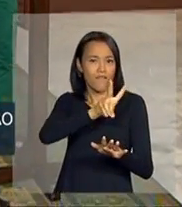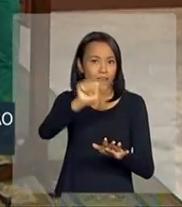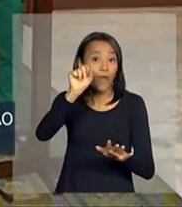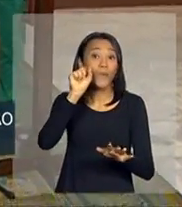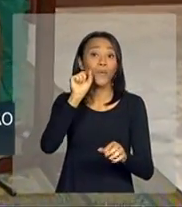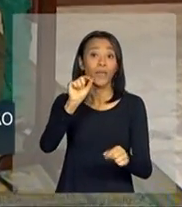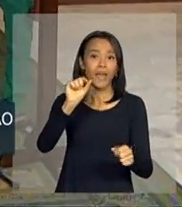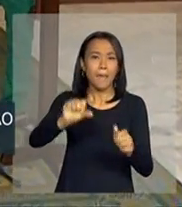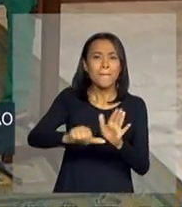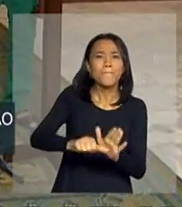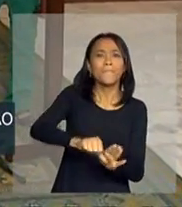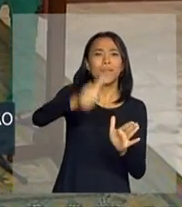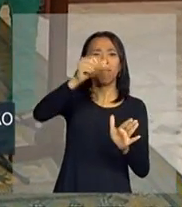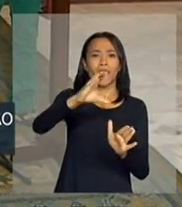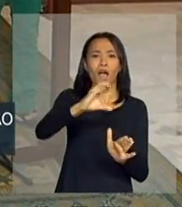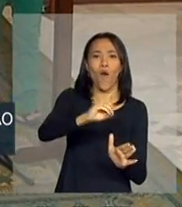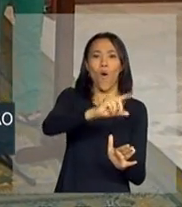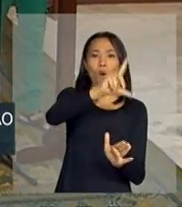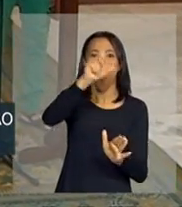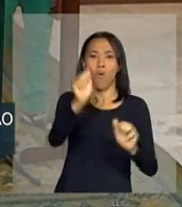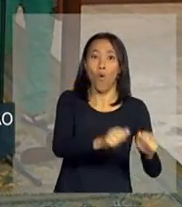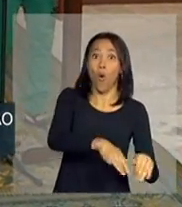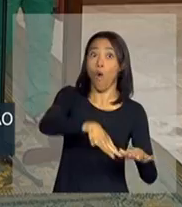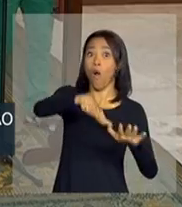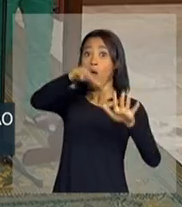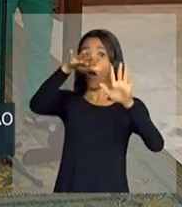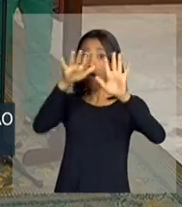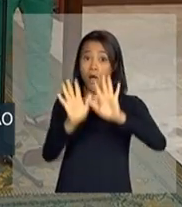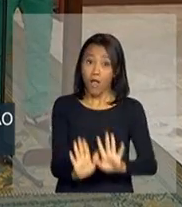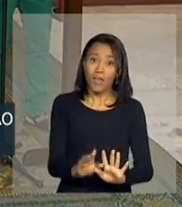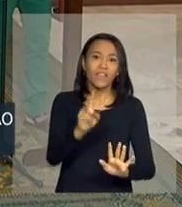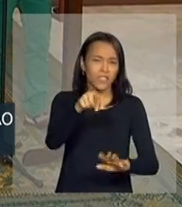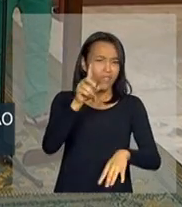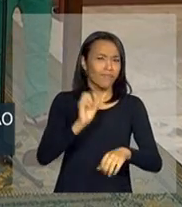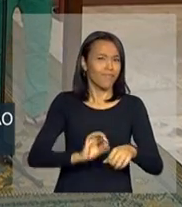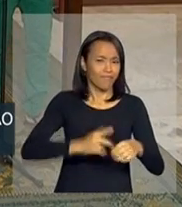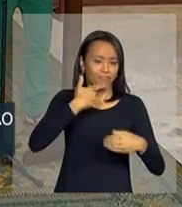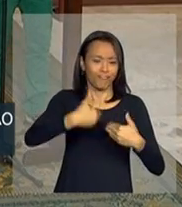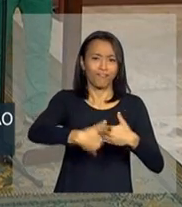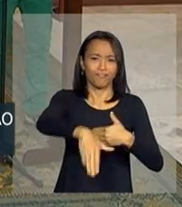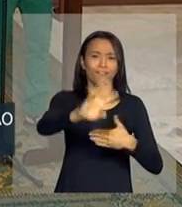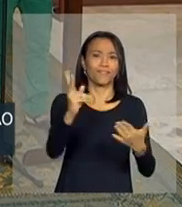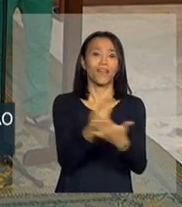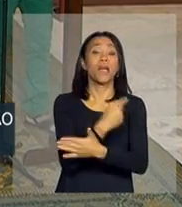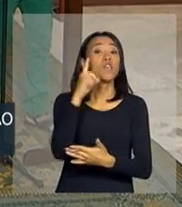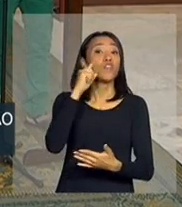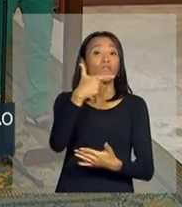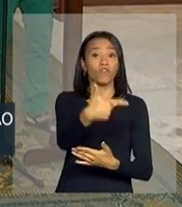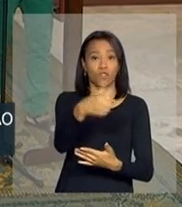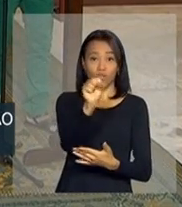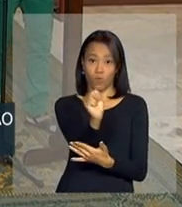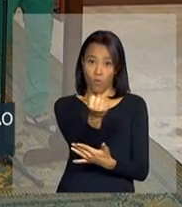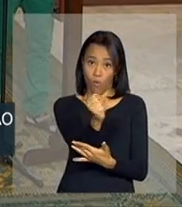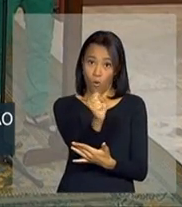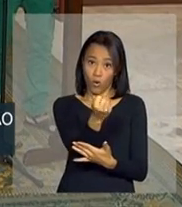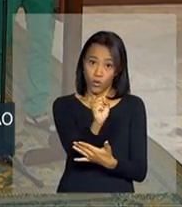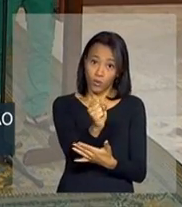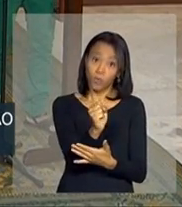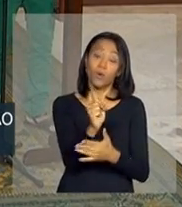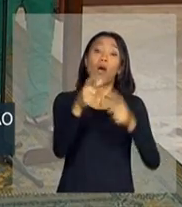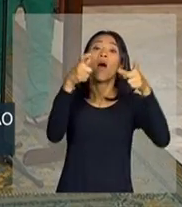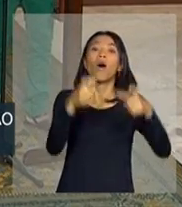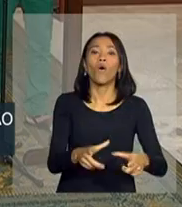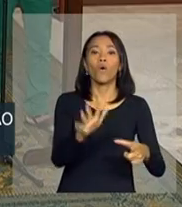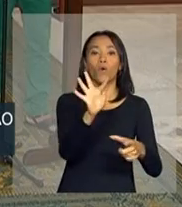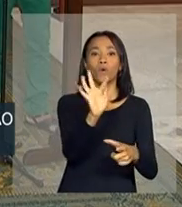a primeira ola sonorizada do mundo. Isso já acontece dia 28, na Fonte Nova, né?